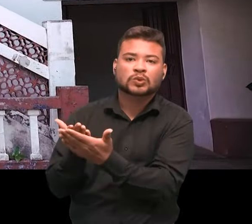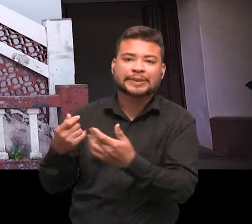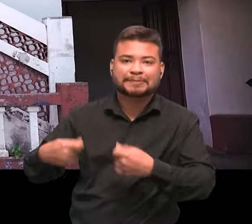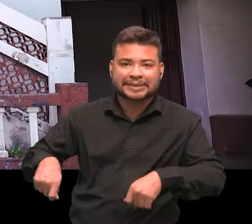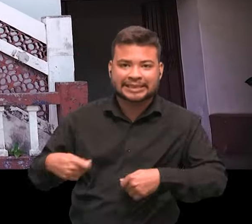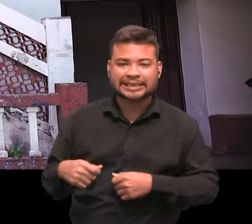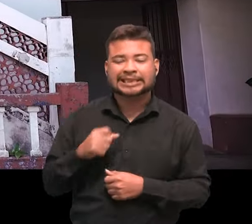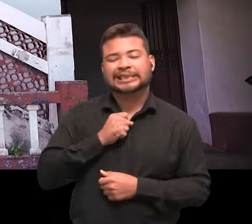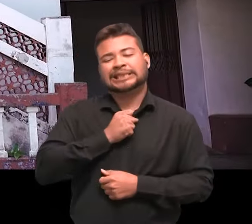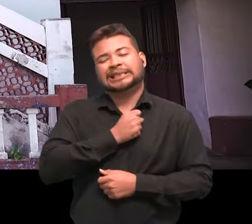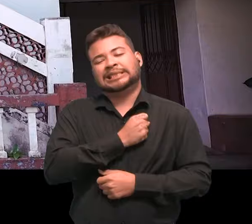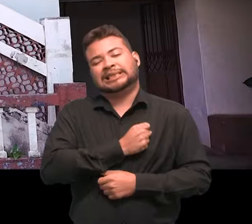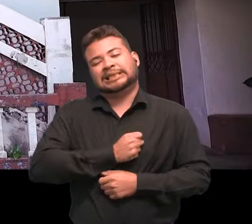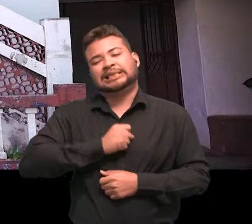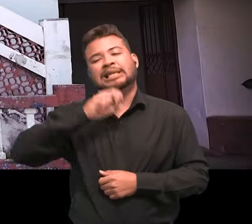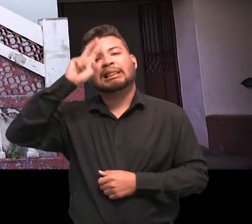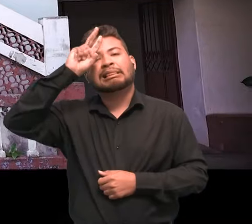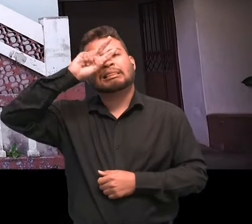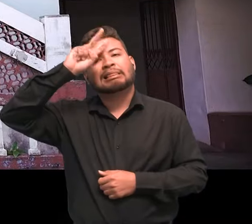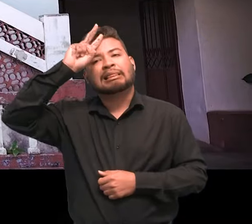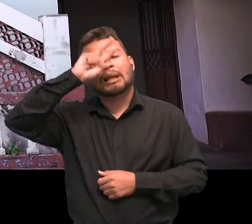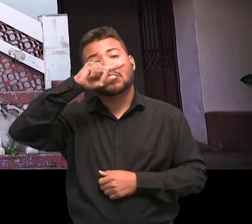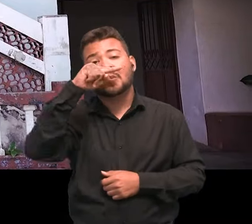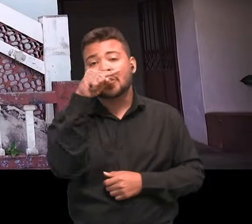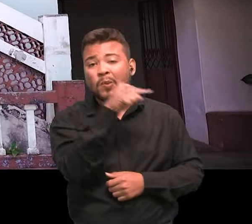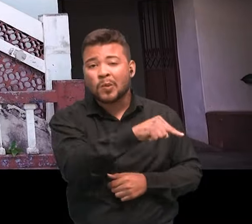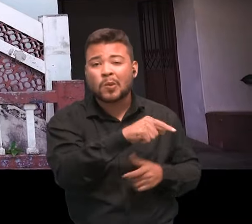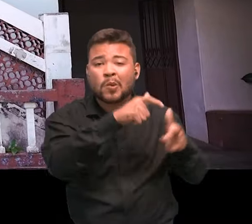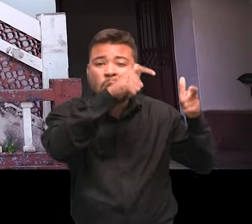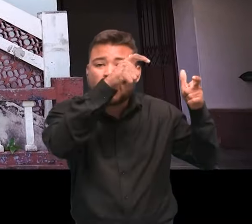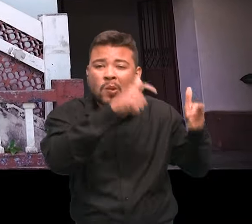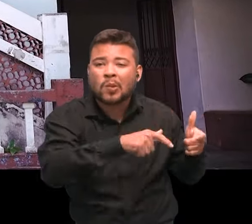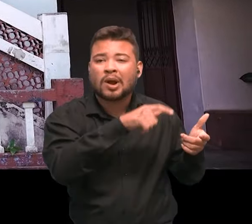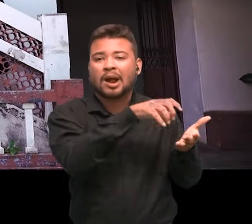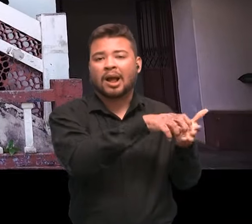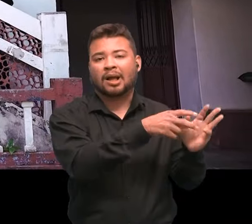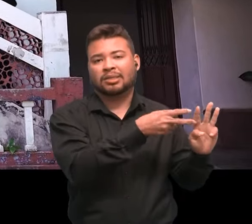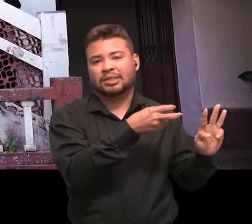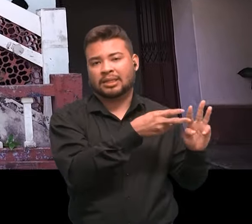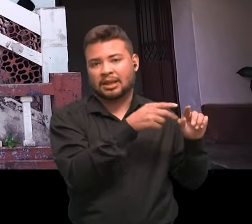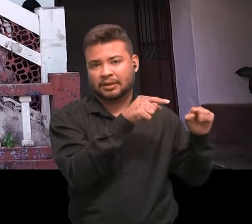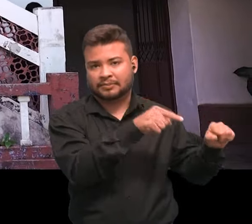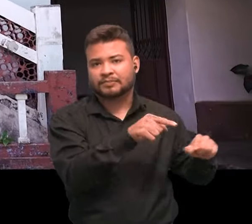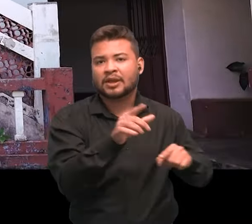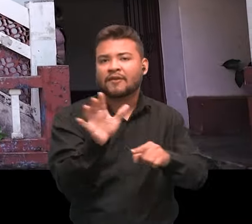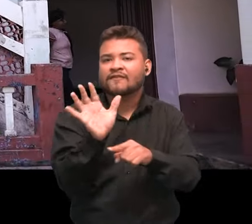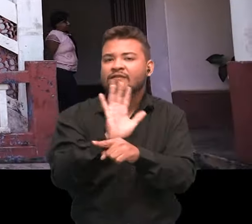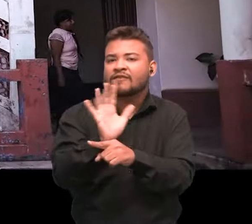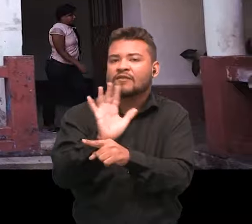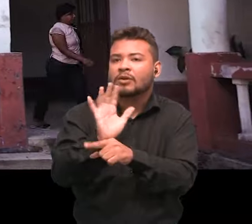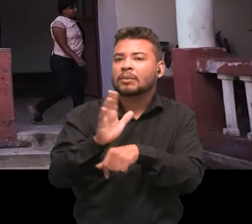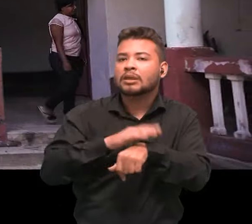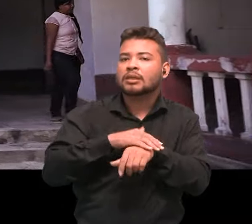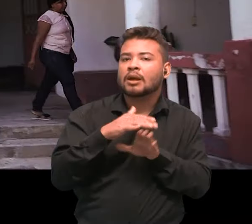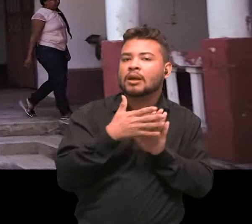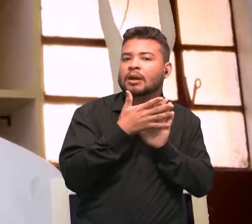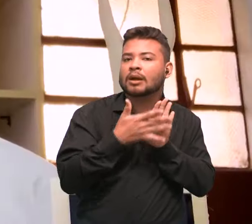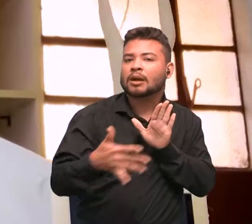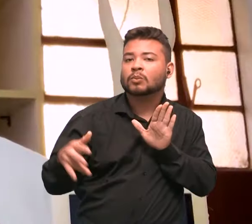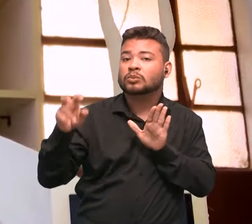saudade que sente de suas aldeias. Então, o filme lhe levou cinco anos para ser feito,